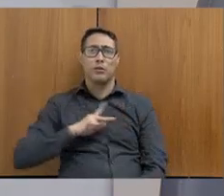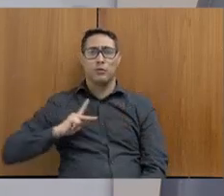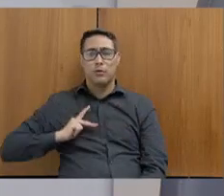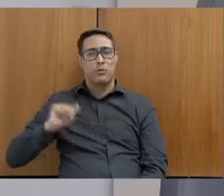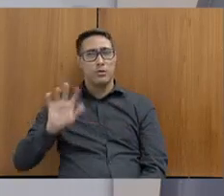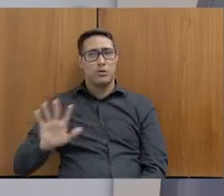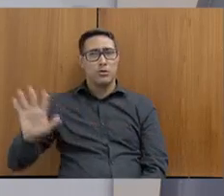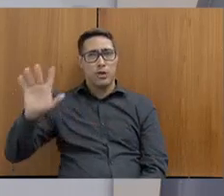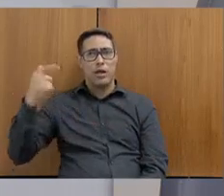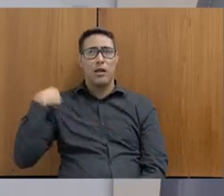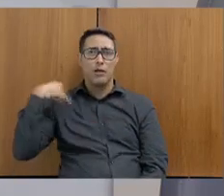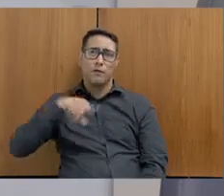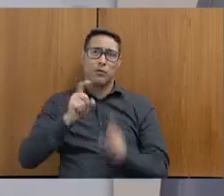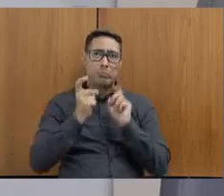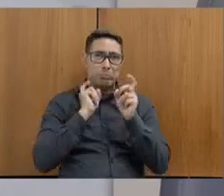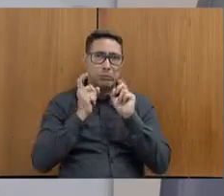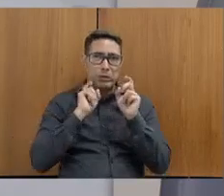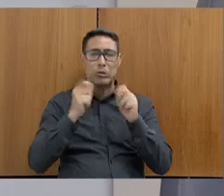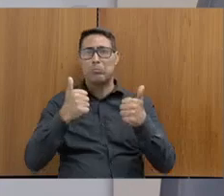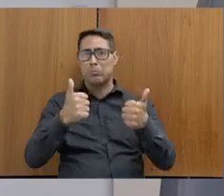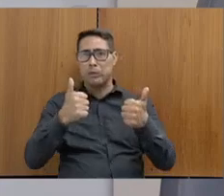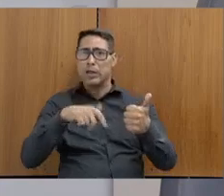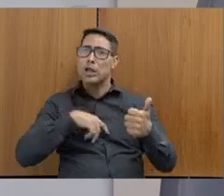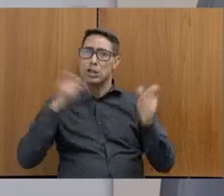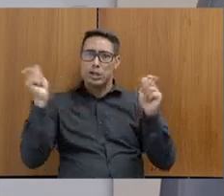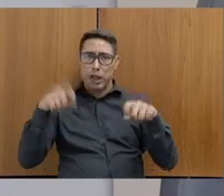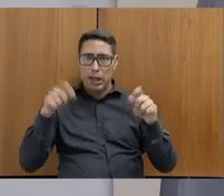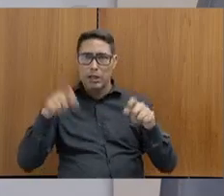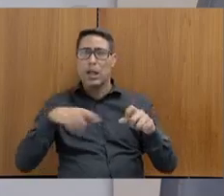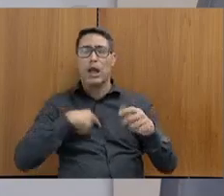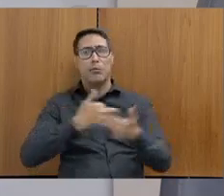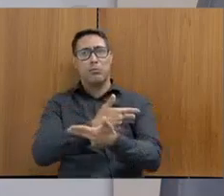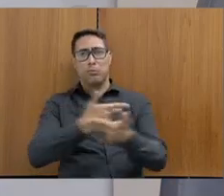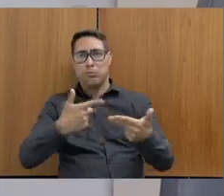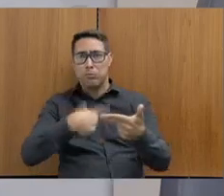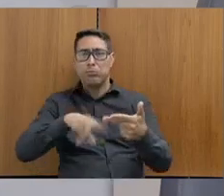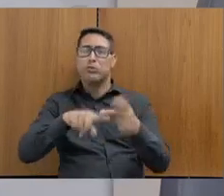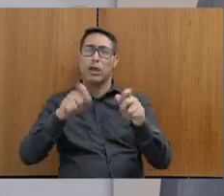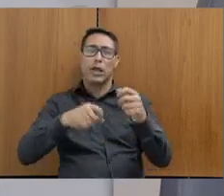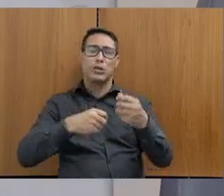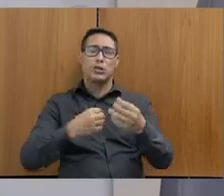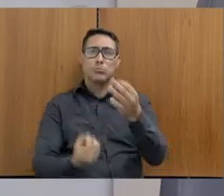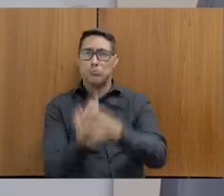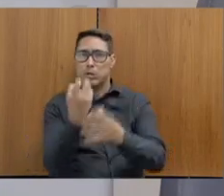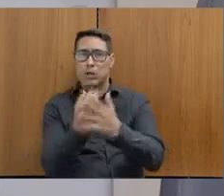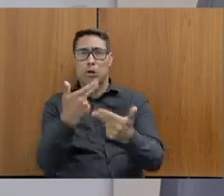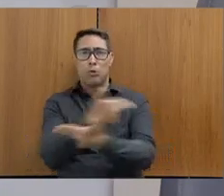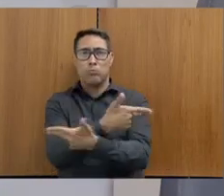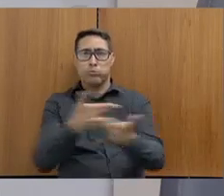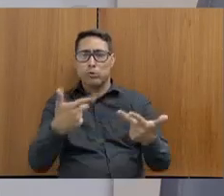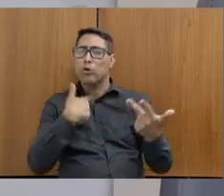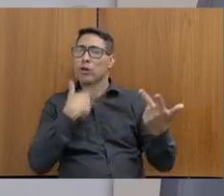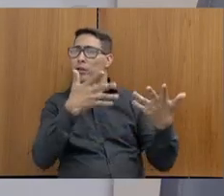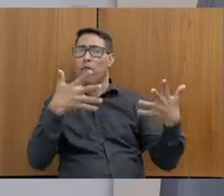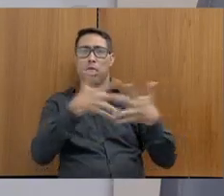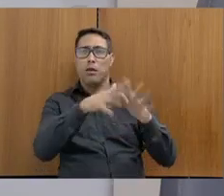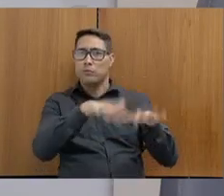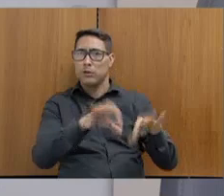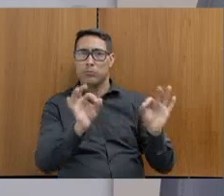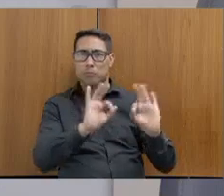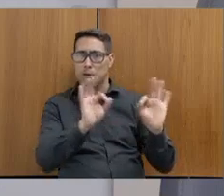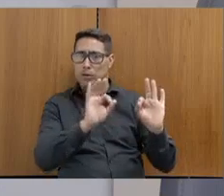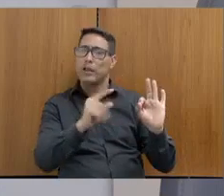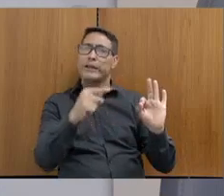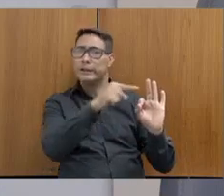reunião falando sobre isso, sobre possibilidades de alternativas, de mutirões que a gente podia promover, sem infringir a LEP